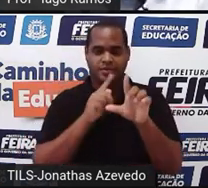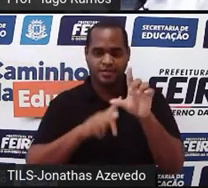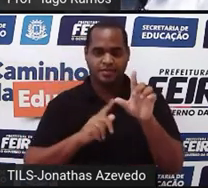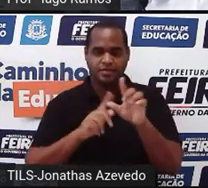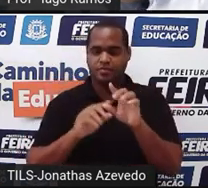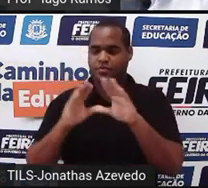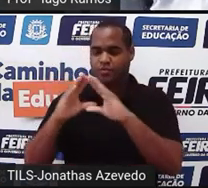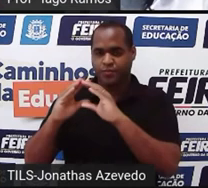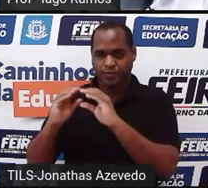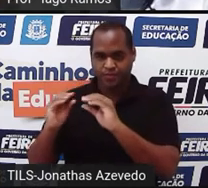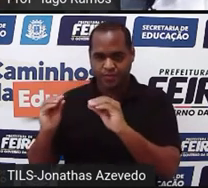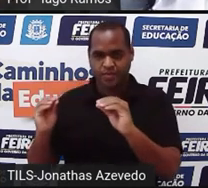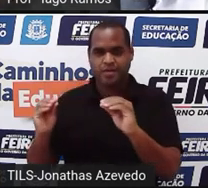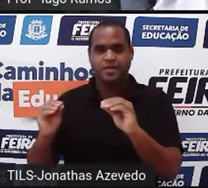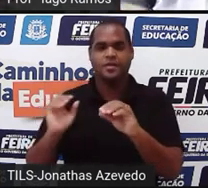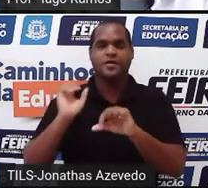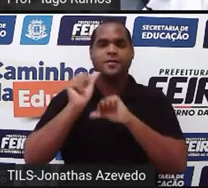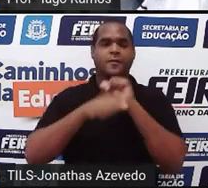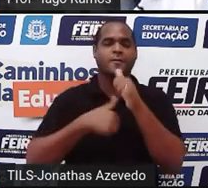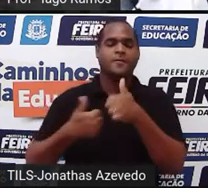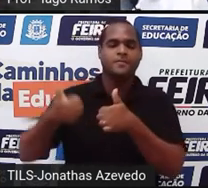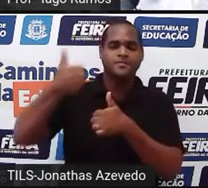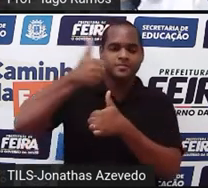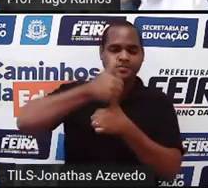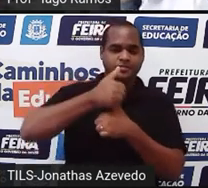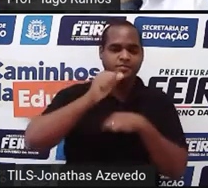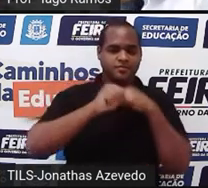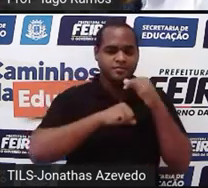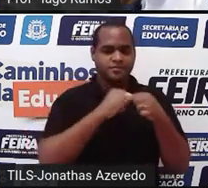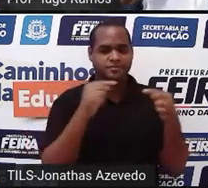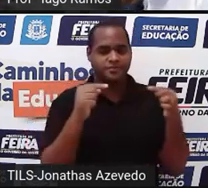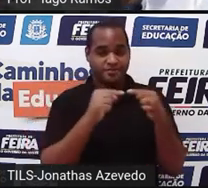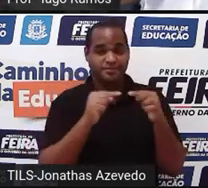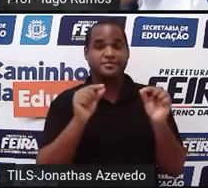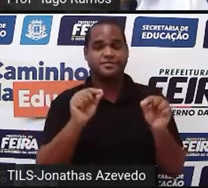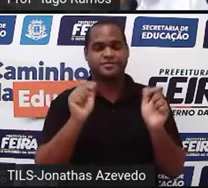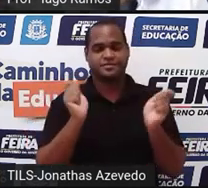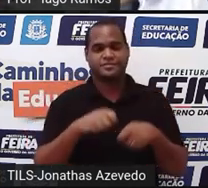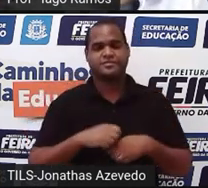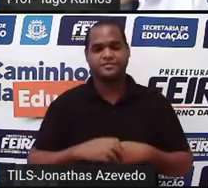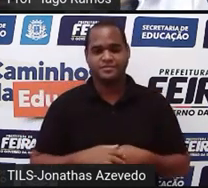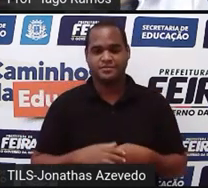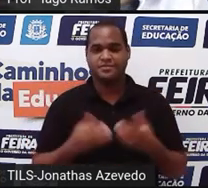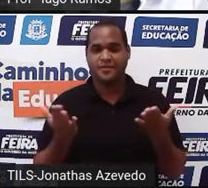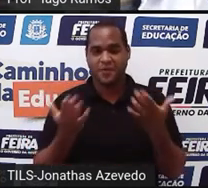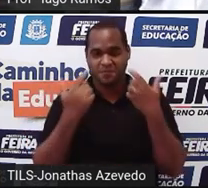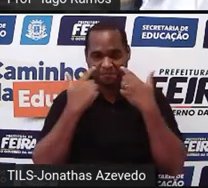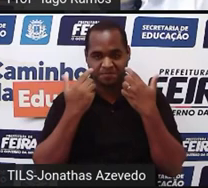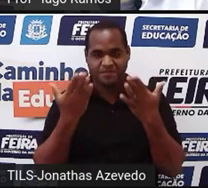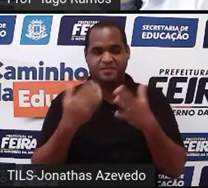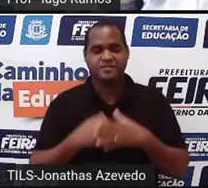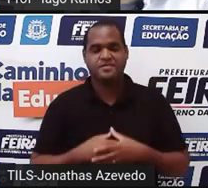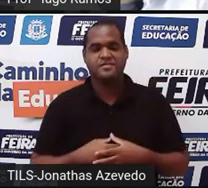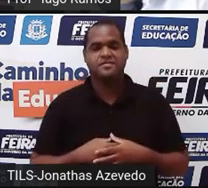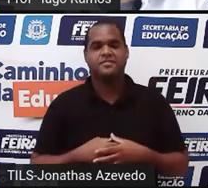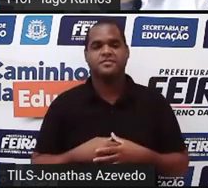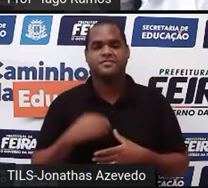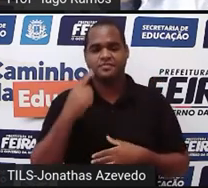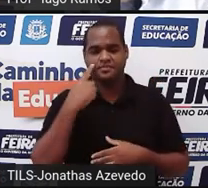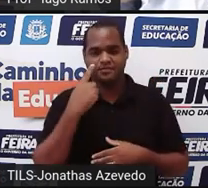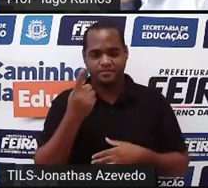depois que isola, a gente usa a substituição na outra equação. Tá bom? Então, a gente vai fazer isso aqui nesse sistema,